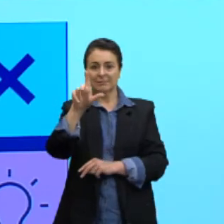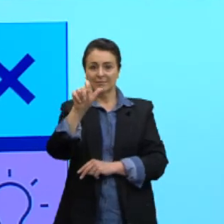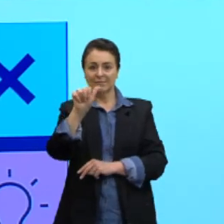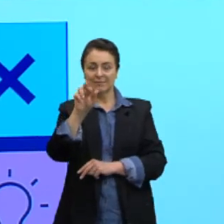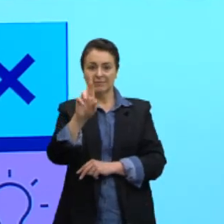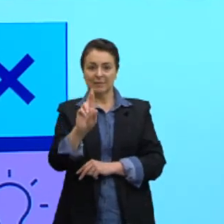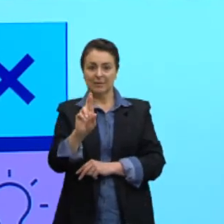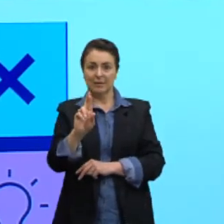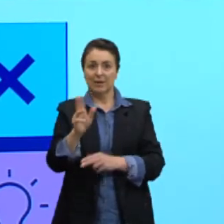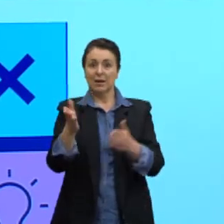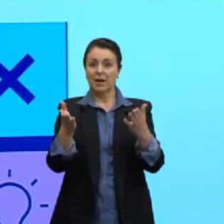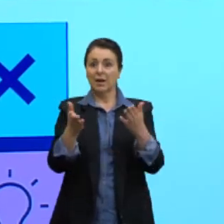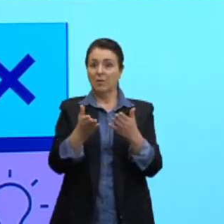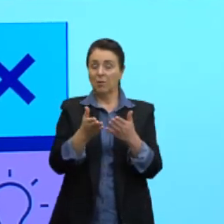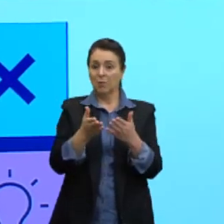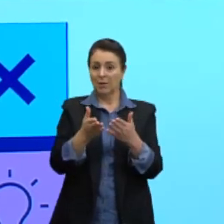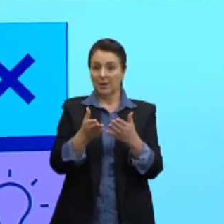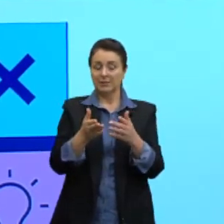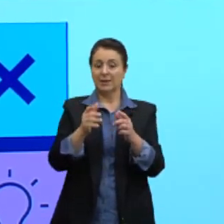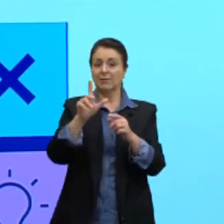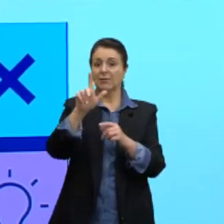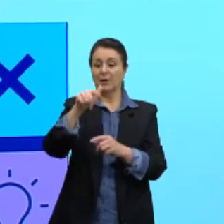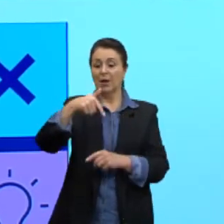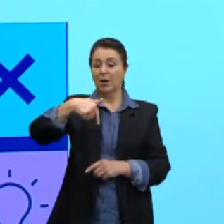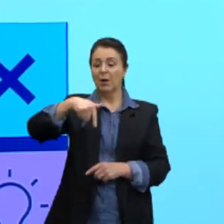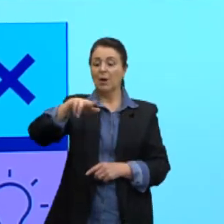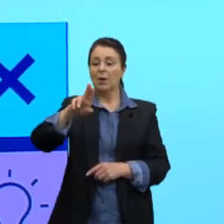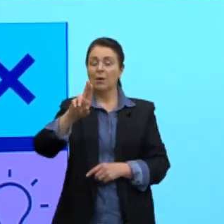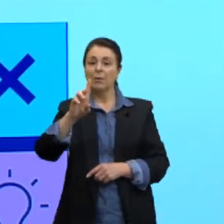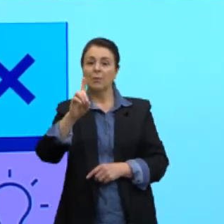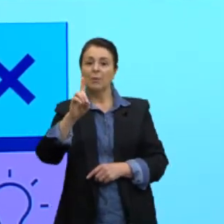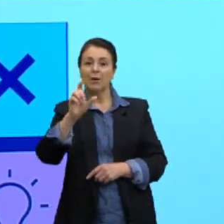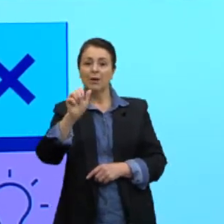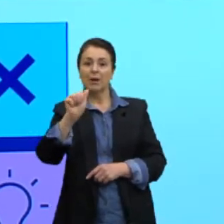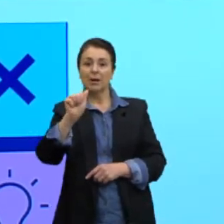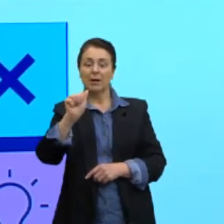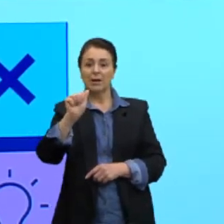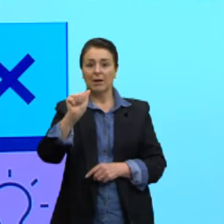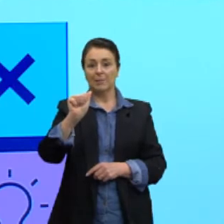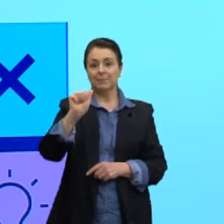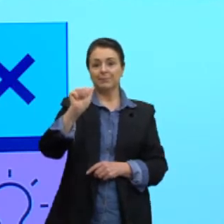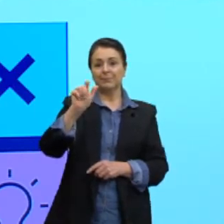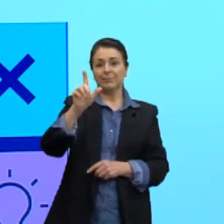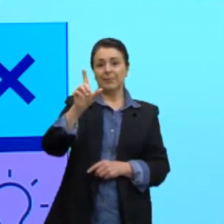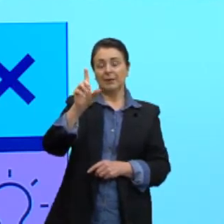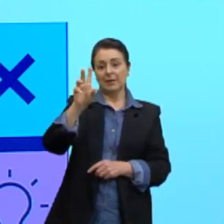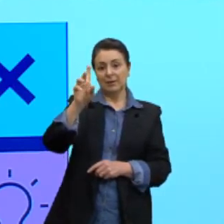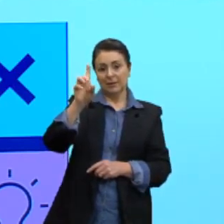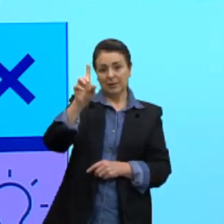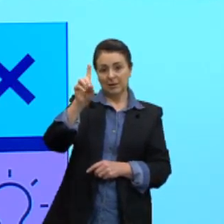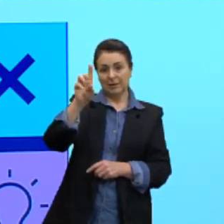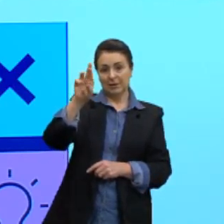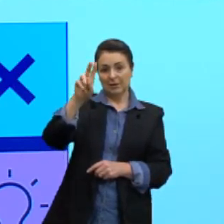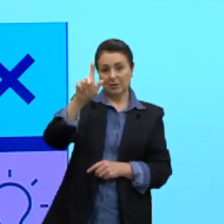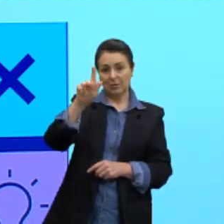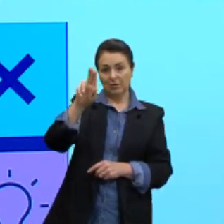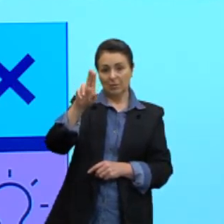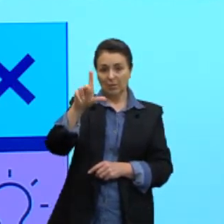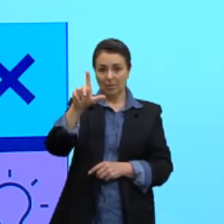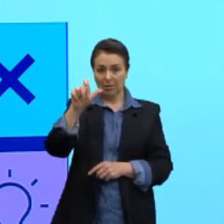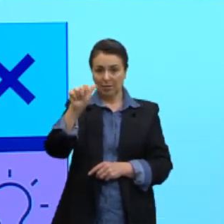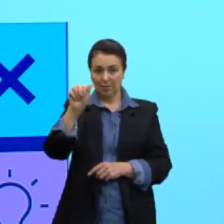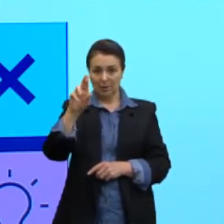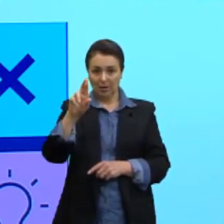pirâmide quadrangular, a base dela é um quadrilátero. Esse quadrilátero, né, pode ser um